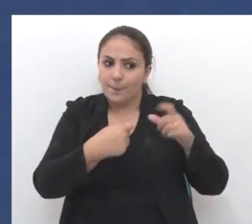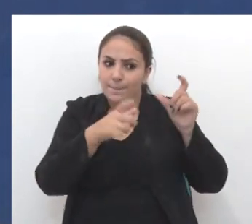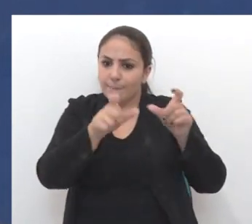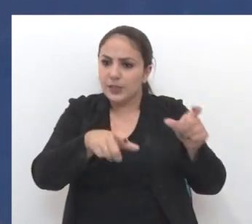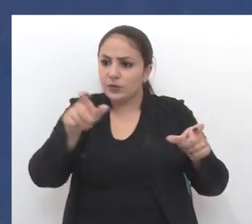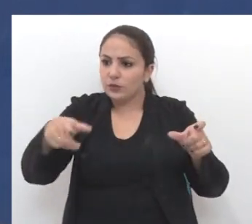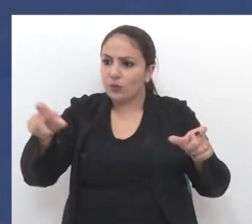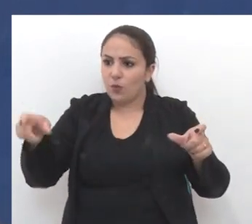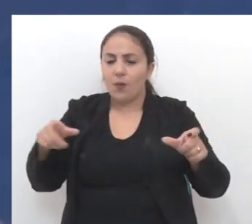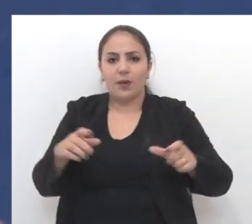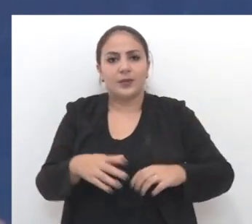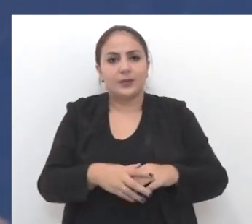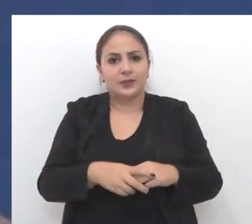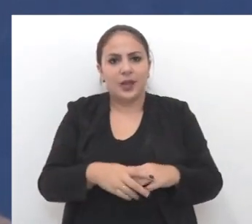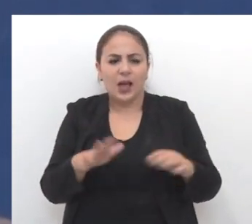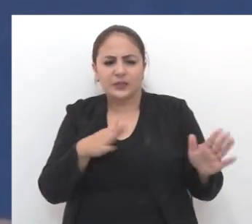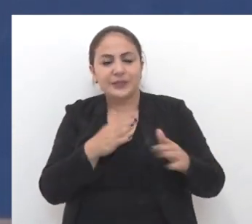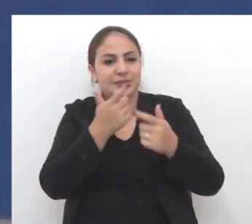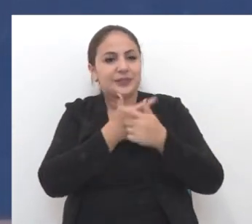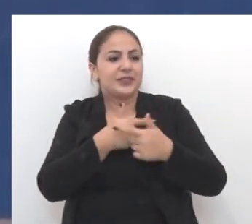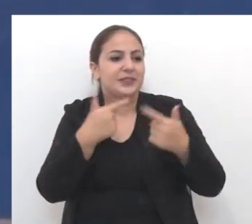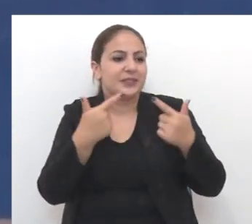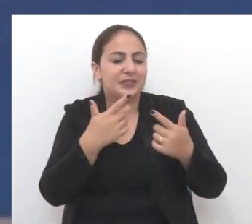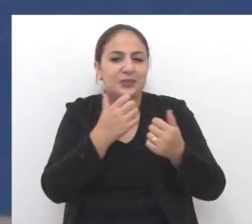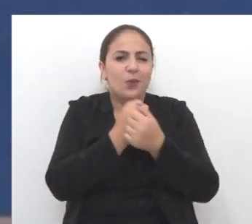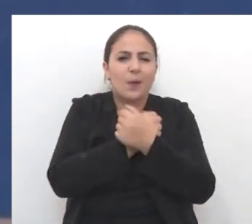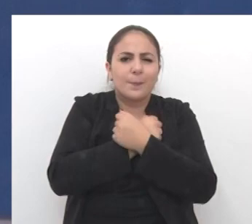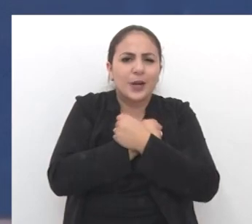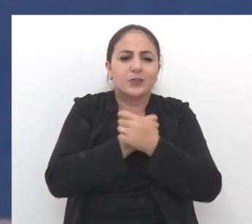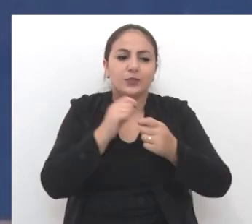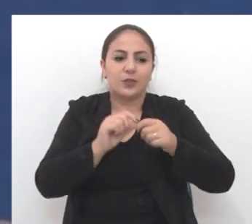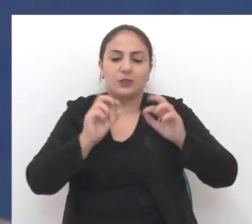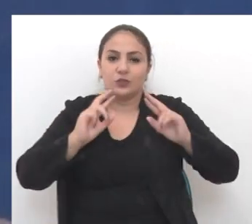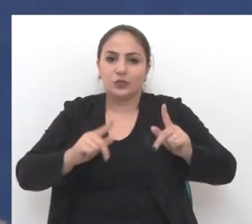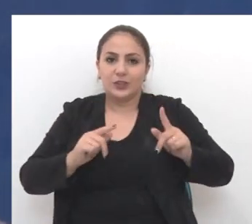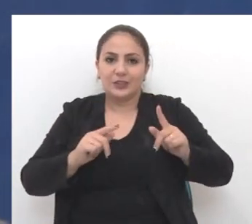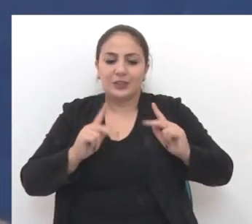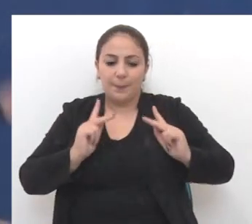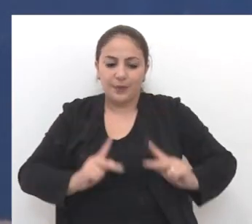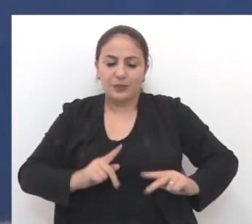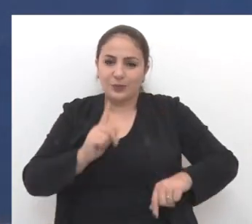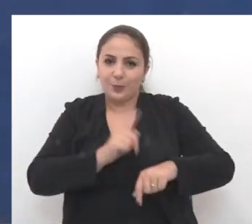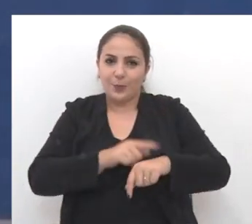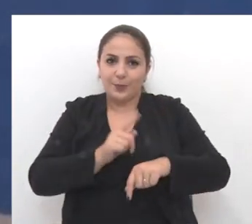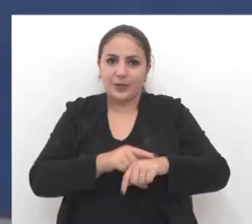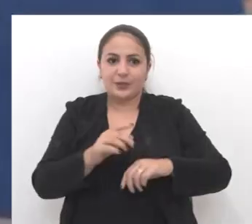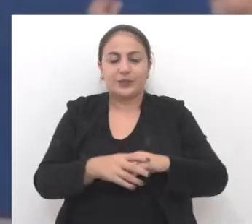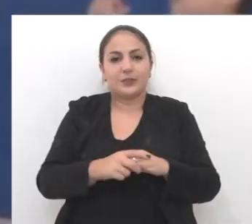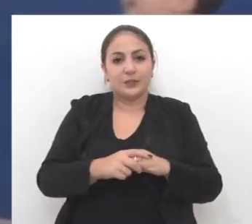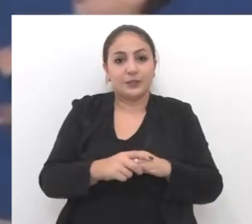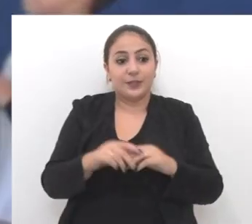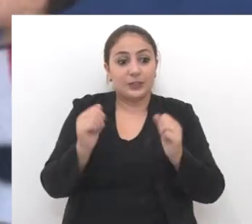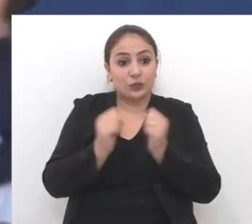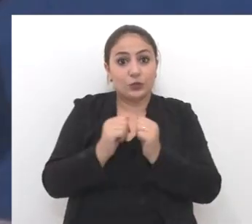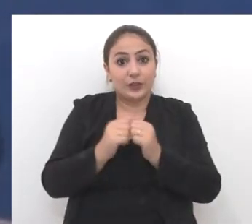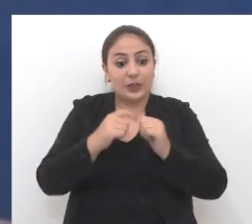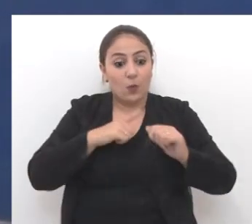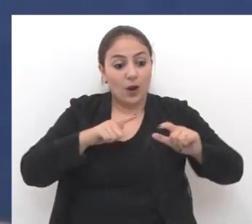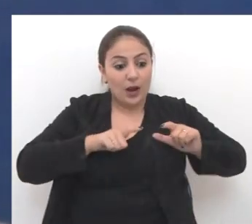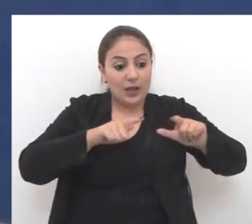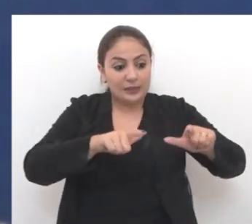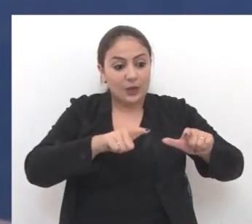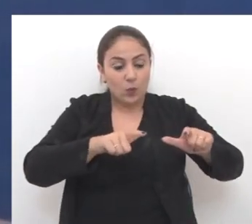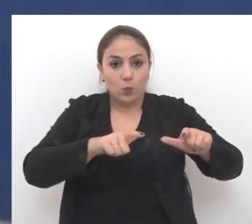precisamos de alguém. E muitas vezes um sorriso, um abraço, faz a diferença do ser humano naquele momento. E juntos terão um